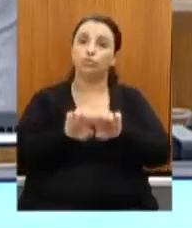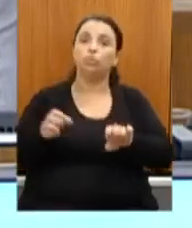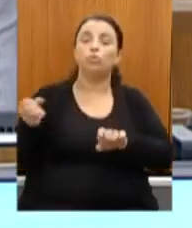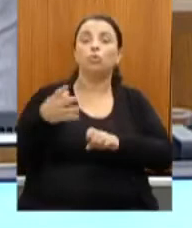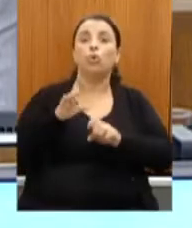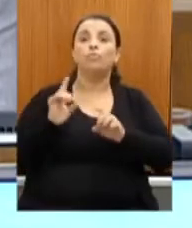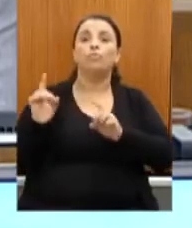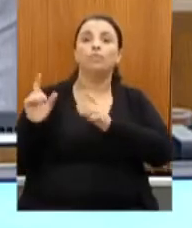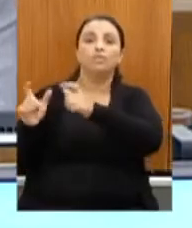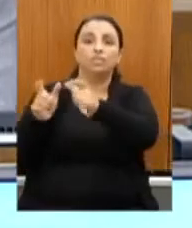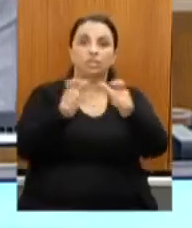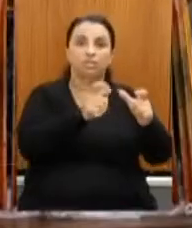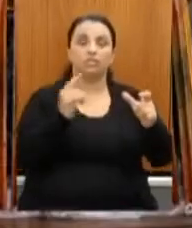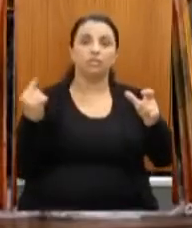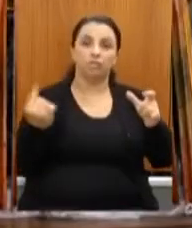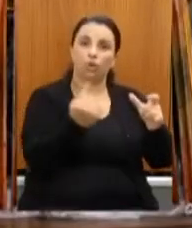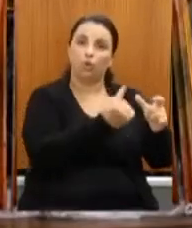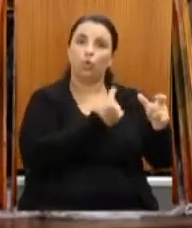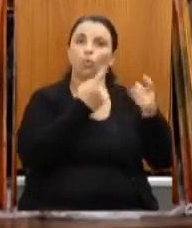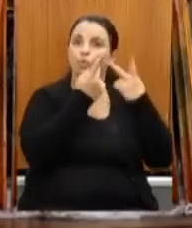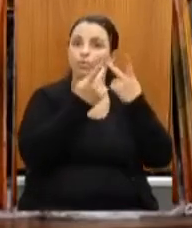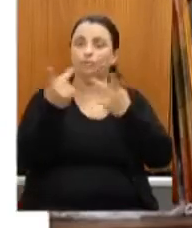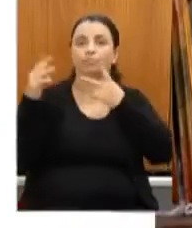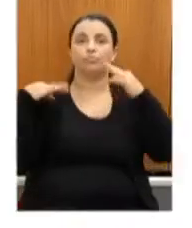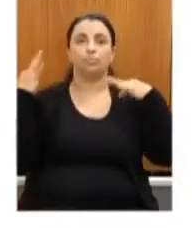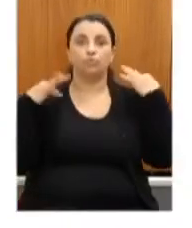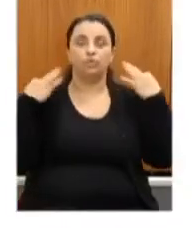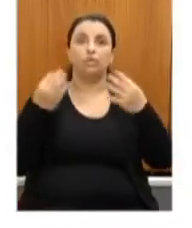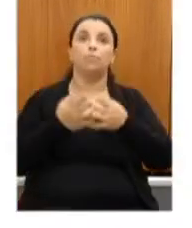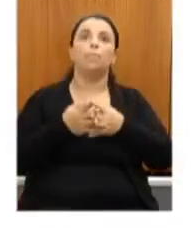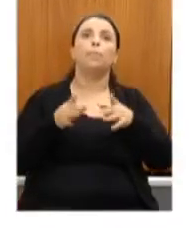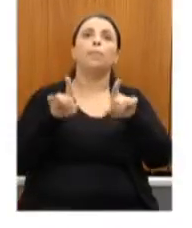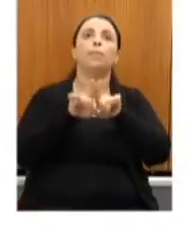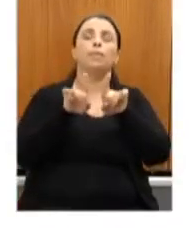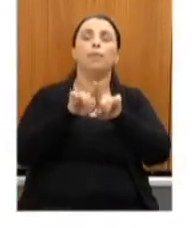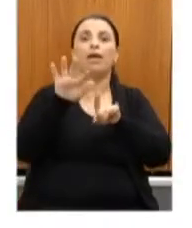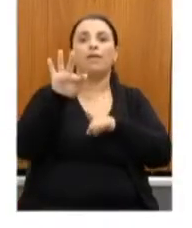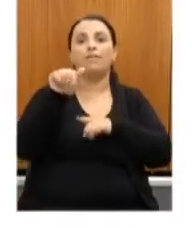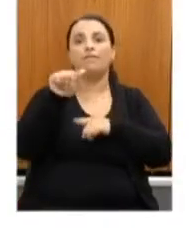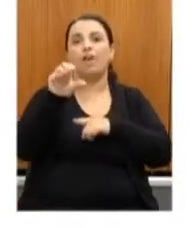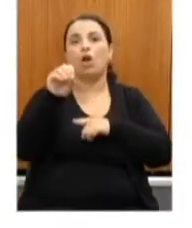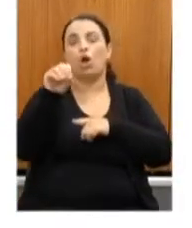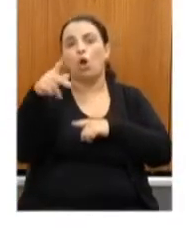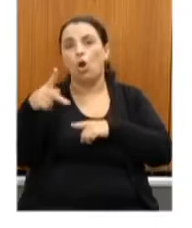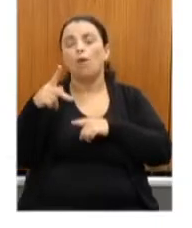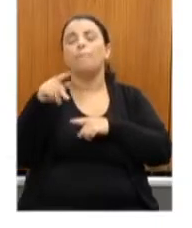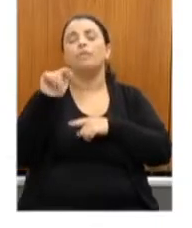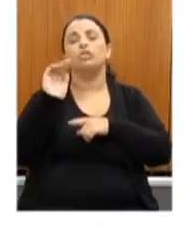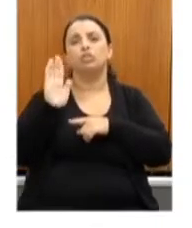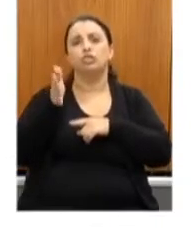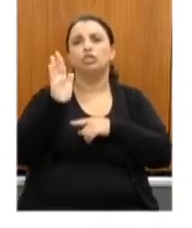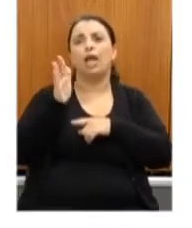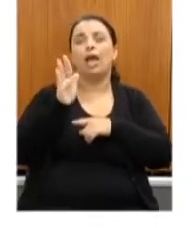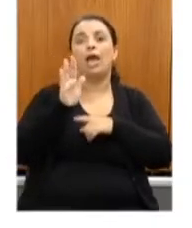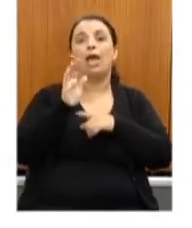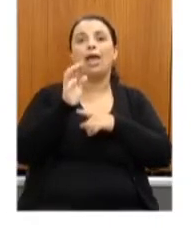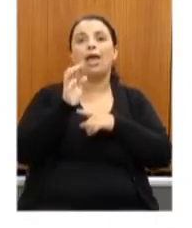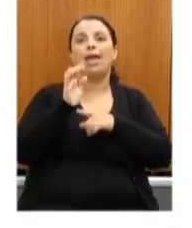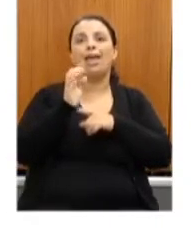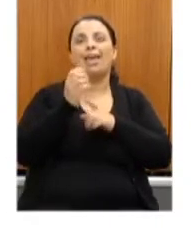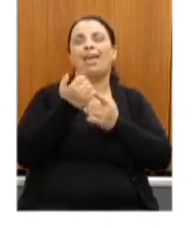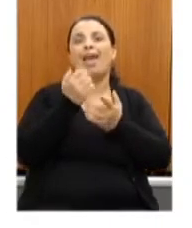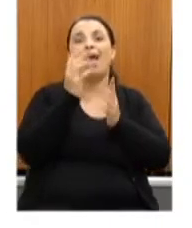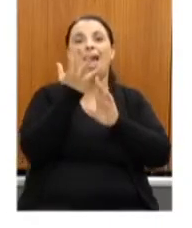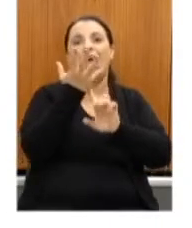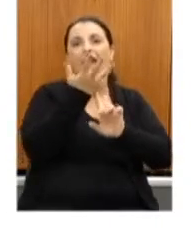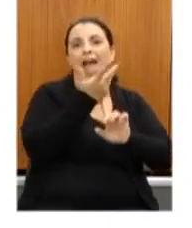Fundação de Arte de Ouro Preto, a nossa querida FAOP, mesmo na pandemia, ela restaurou 36 obras. Eu